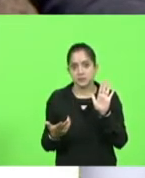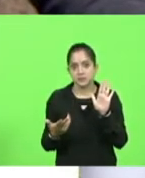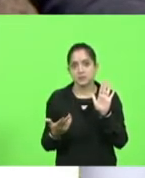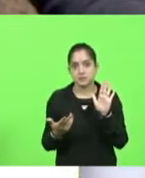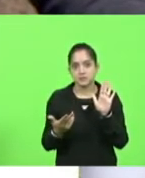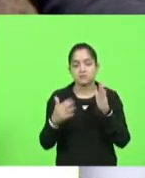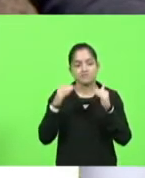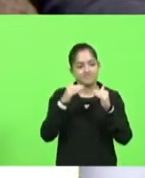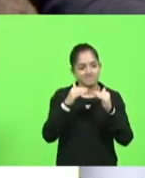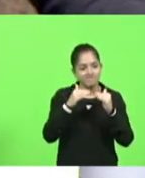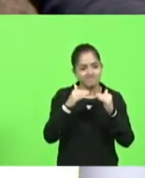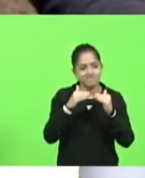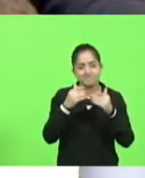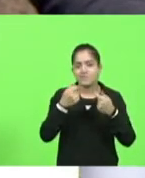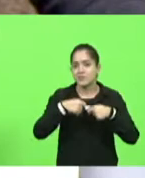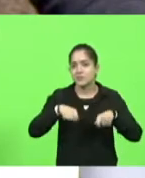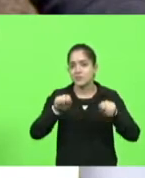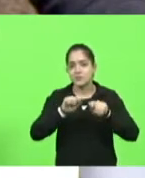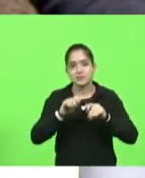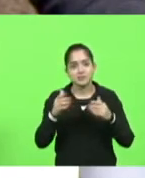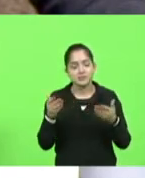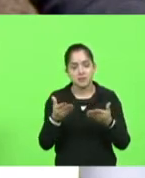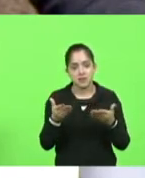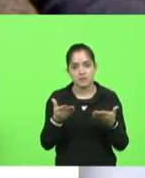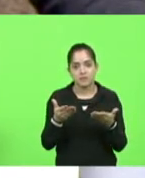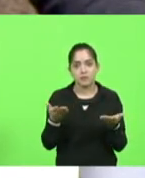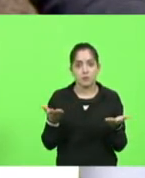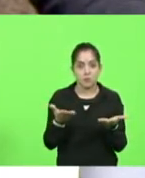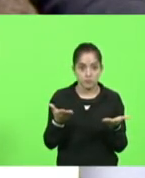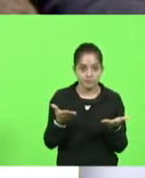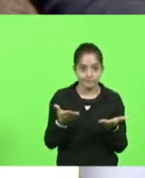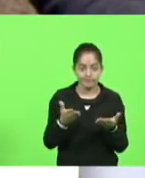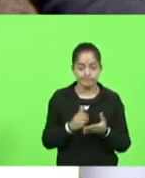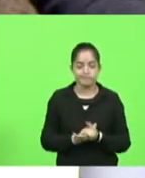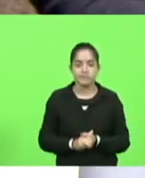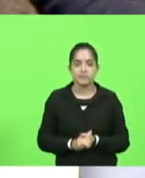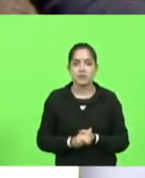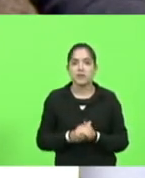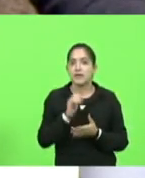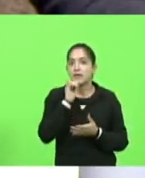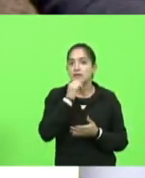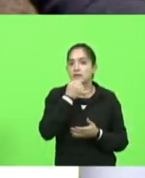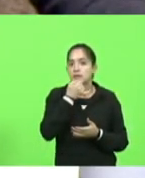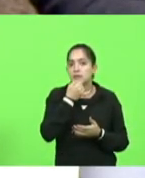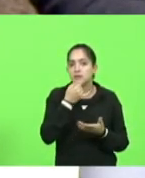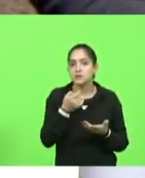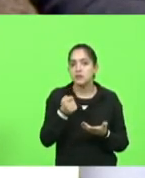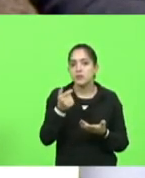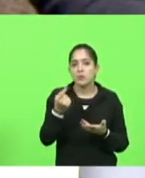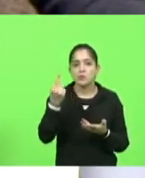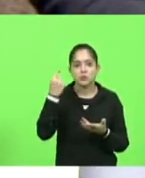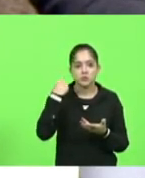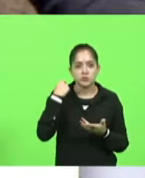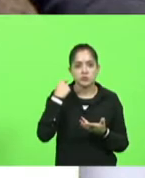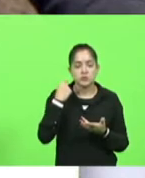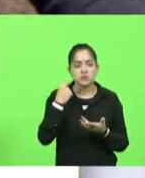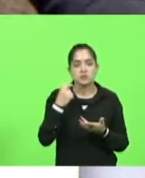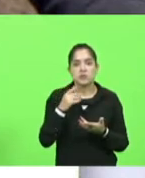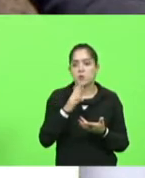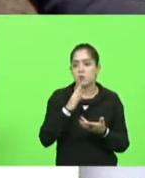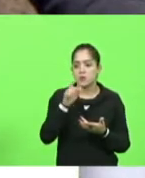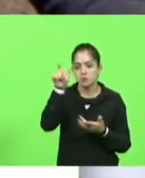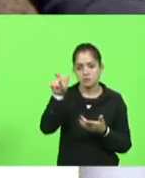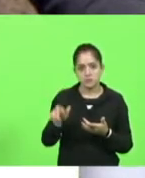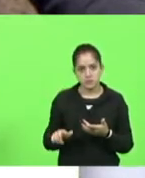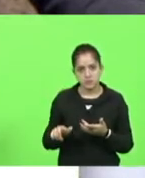coerentes não precisavam ter sido da maneira como elas estão sendo é muito triste como há poucos dias conheci um empresário ou